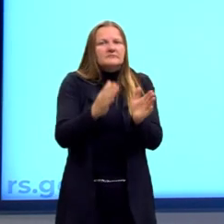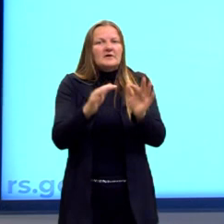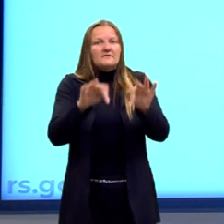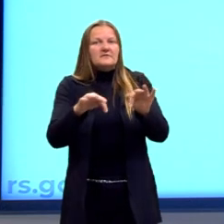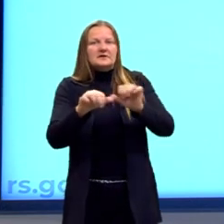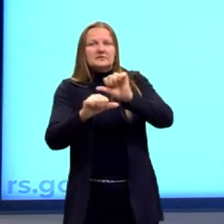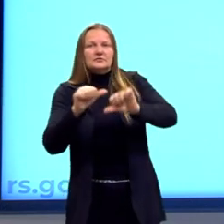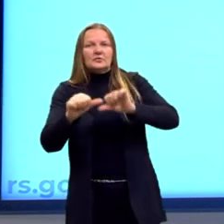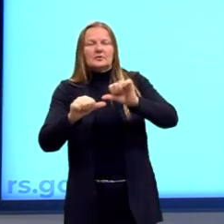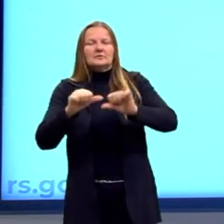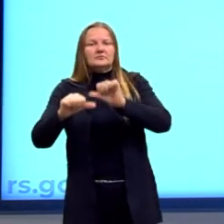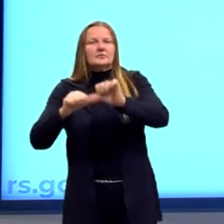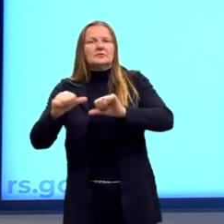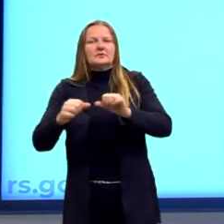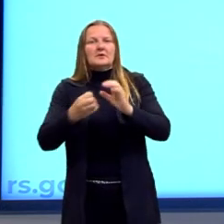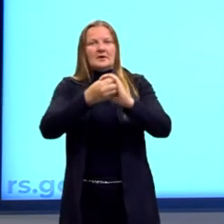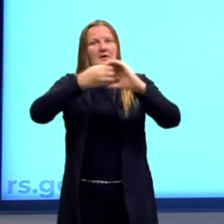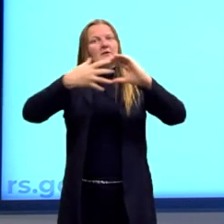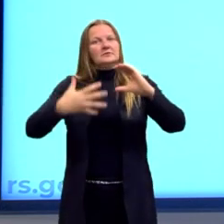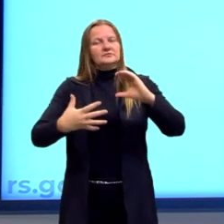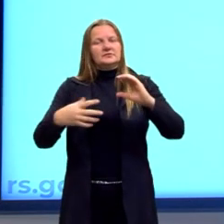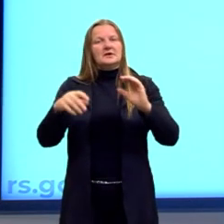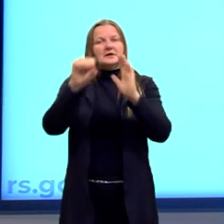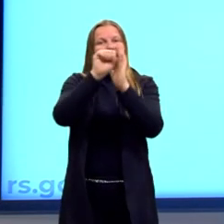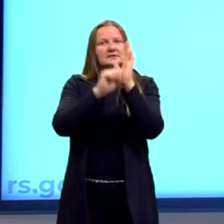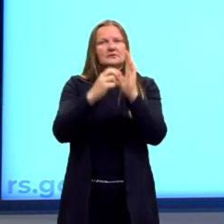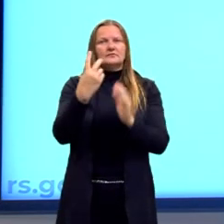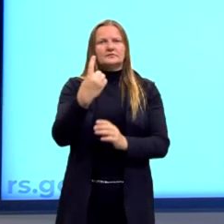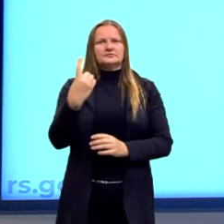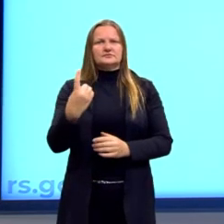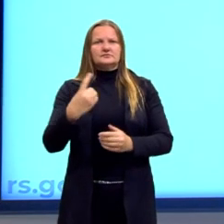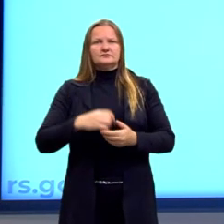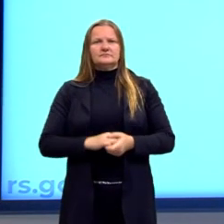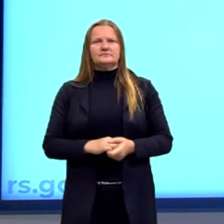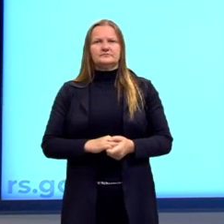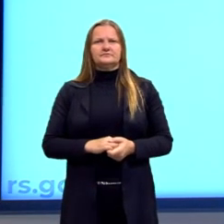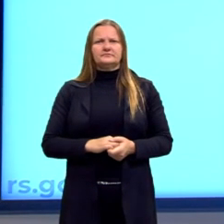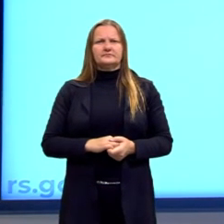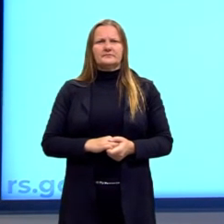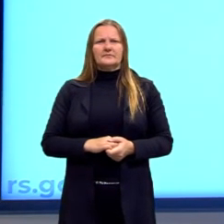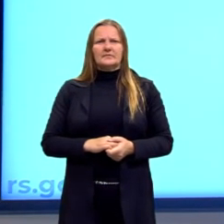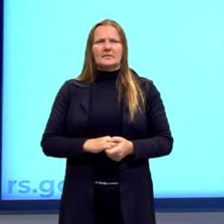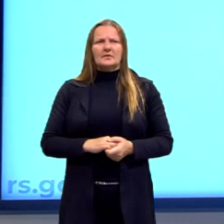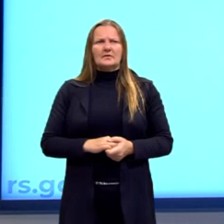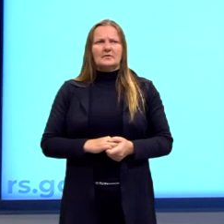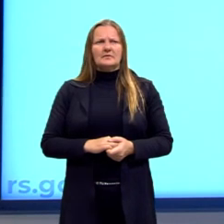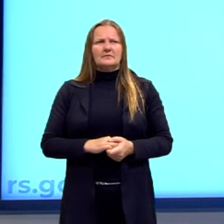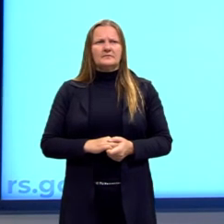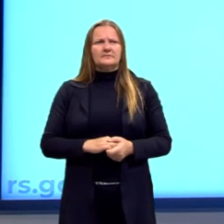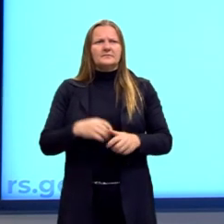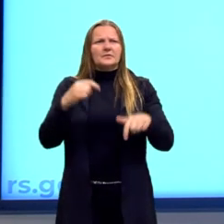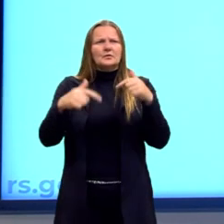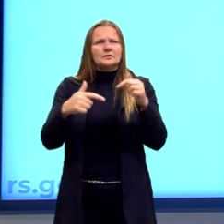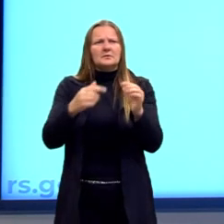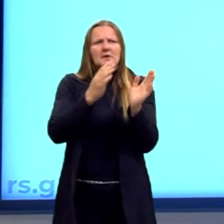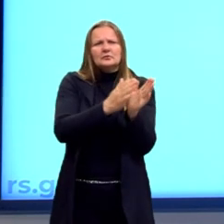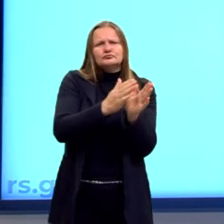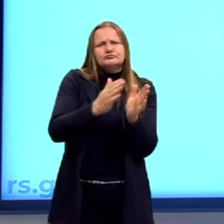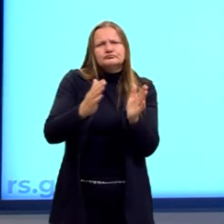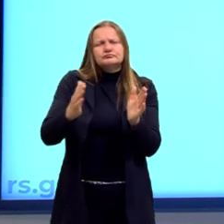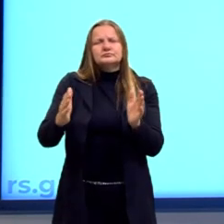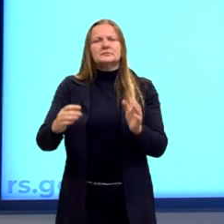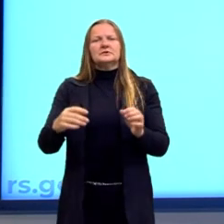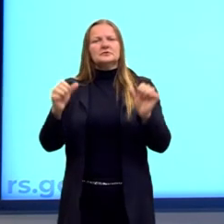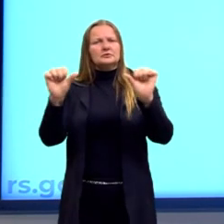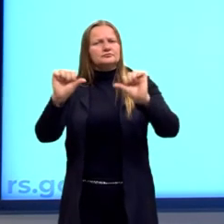Essa também é outra característica muito forte do século XXI, essa questão do trabalho temporário. Mas é uma precarização